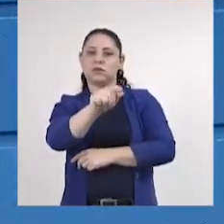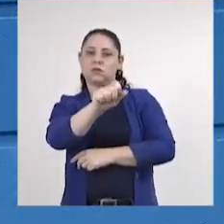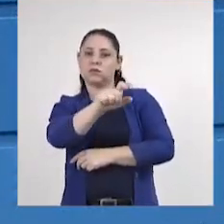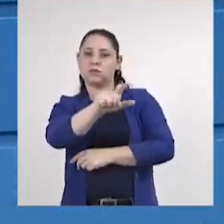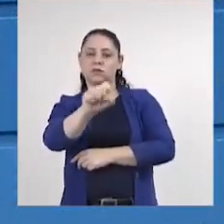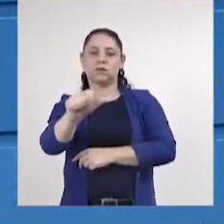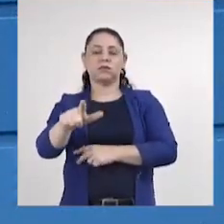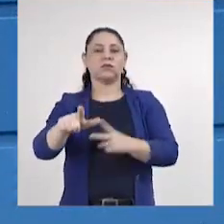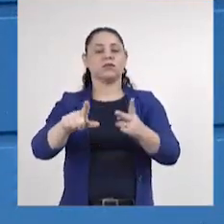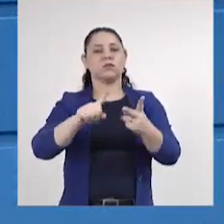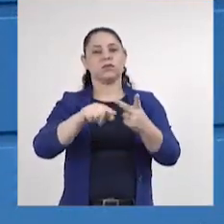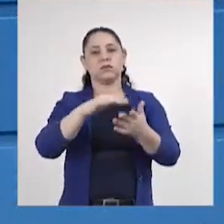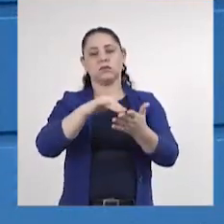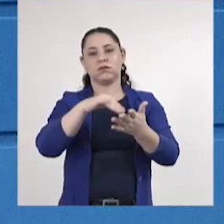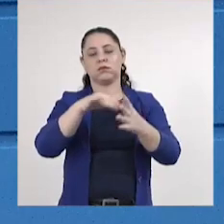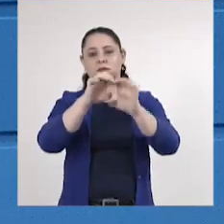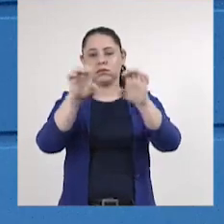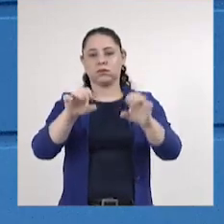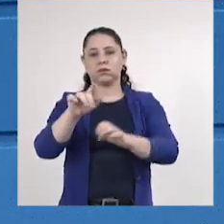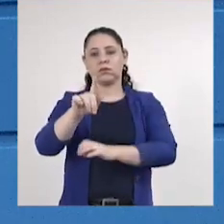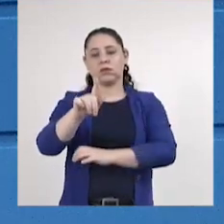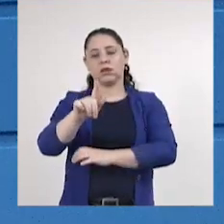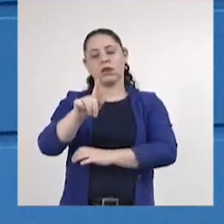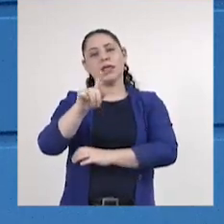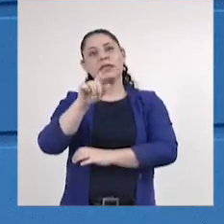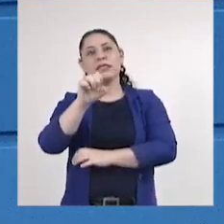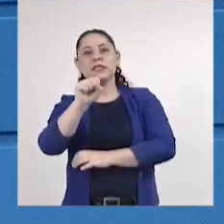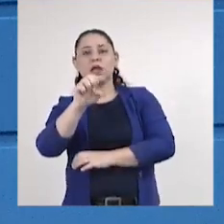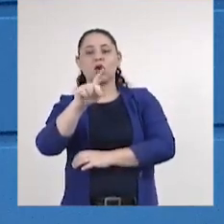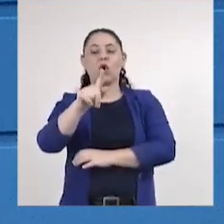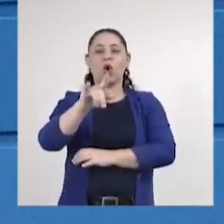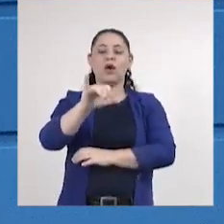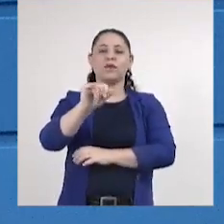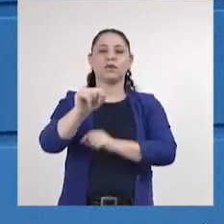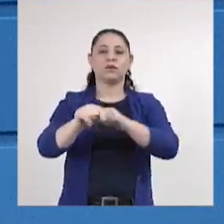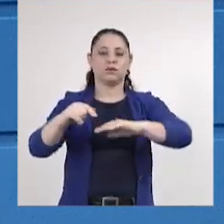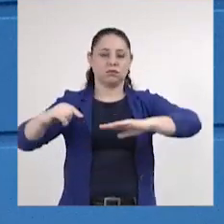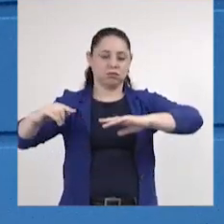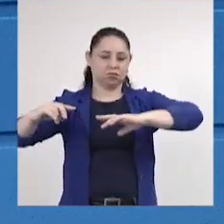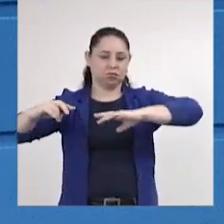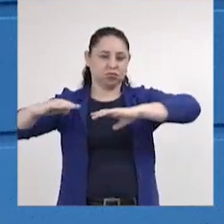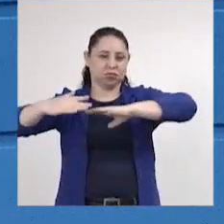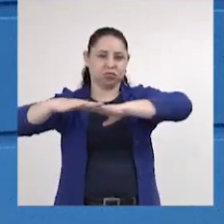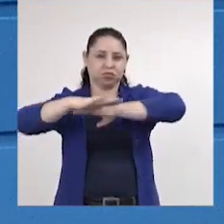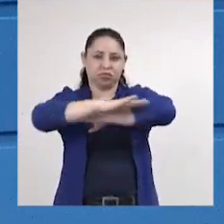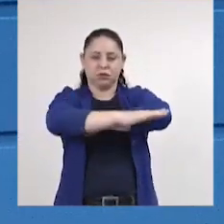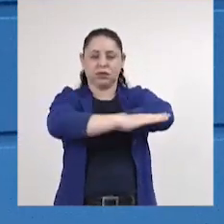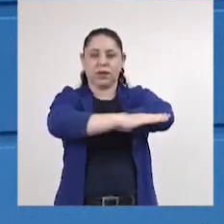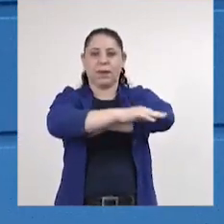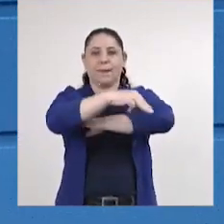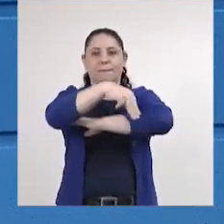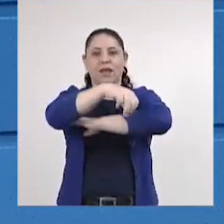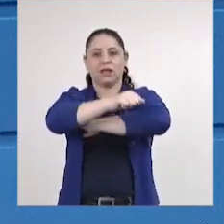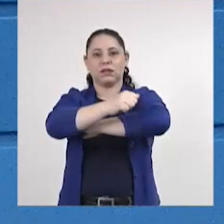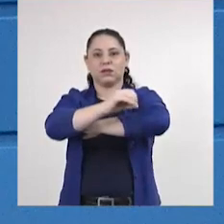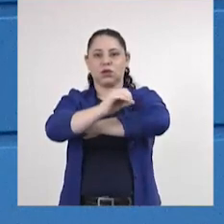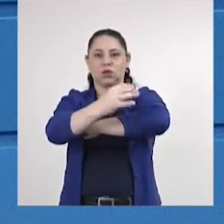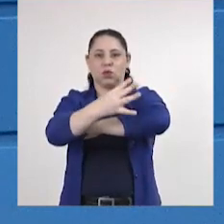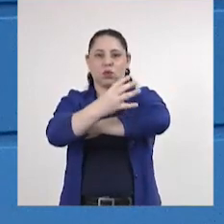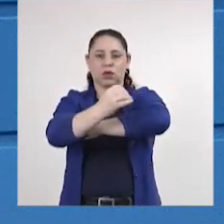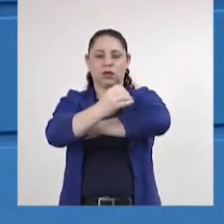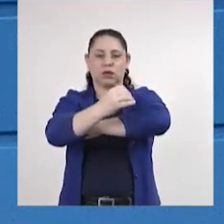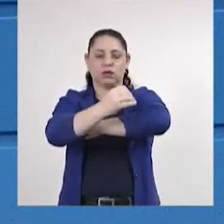Secretaria de Estado de Infraestrutura e Logística, CELOG, solicitando a pavimentação do trecho da rodovia da MS-040